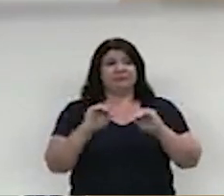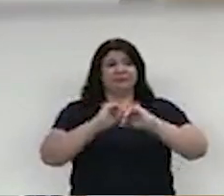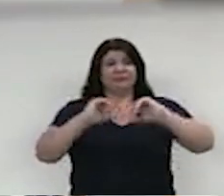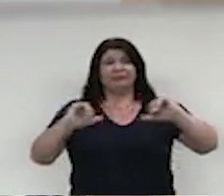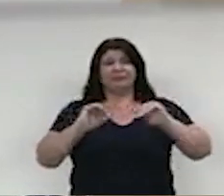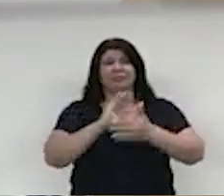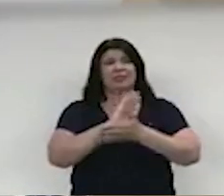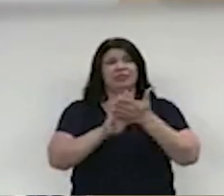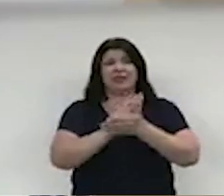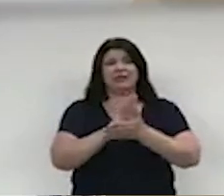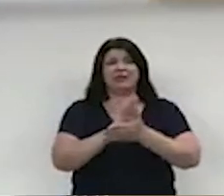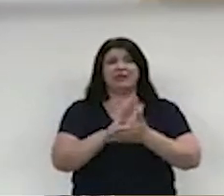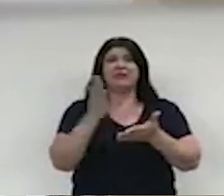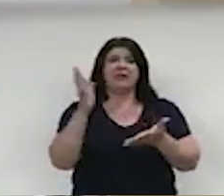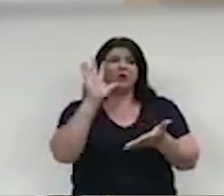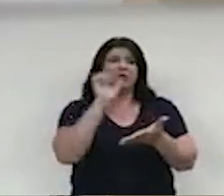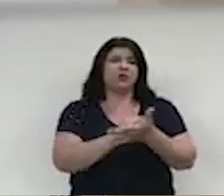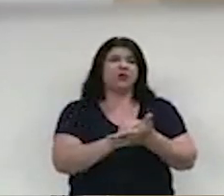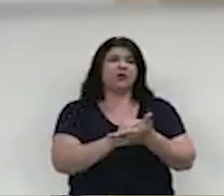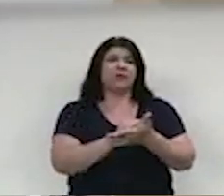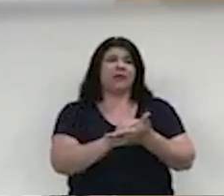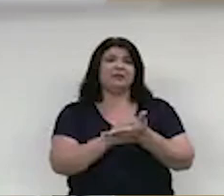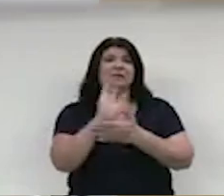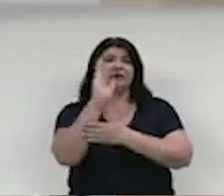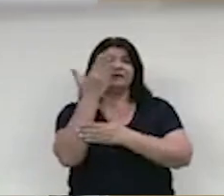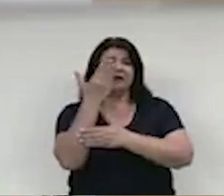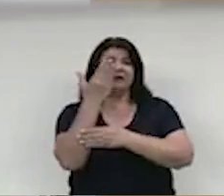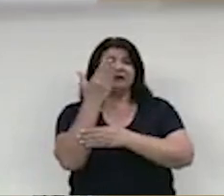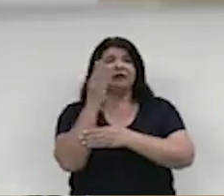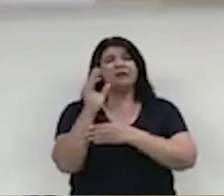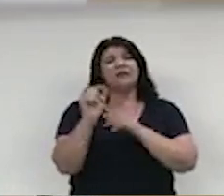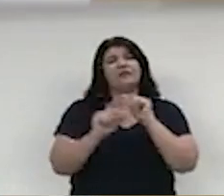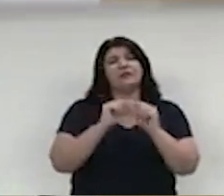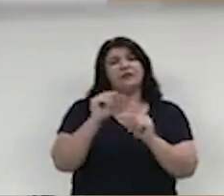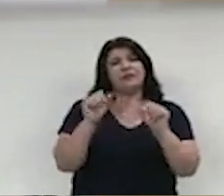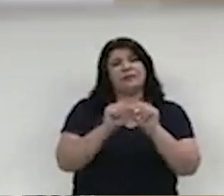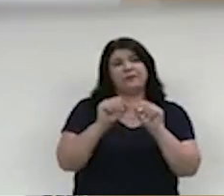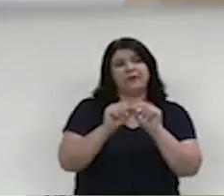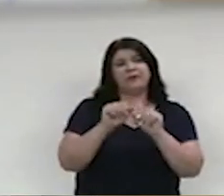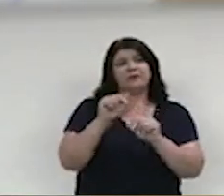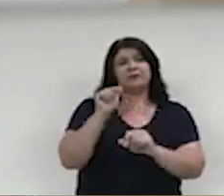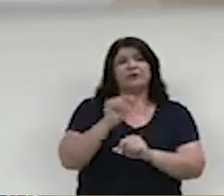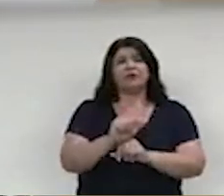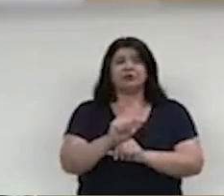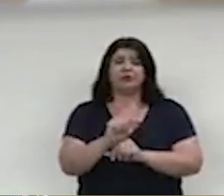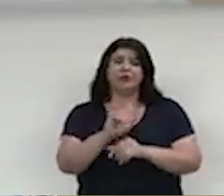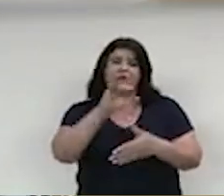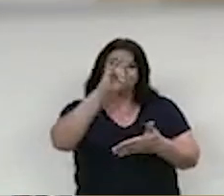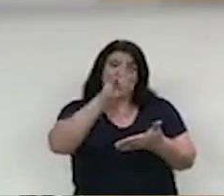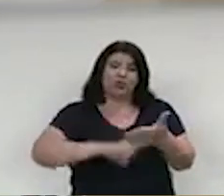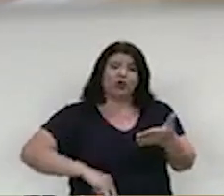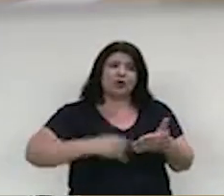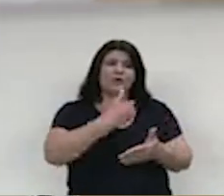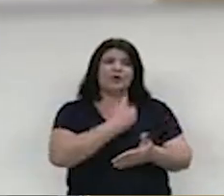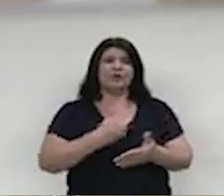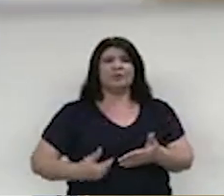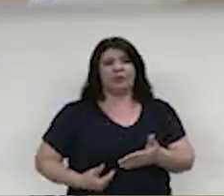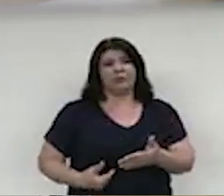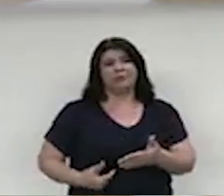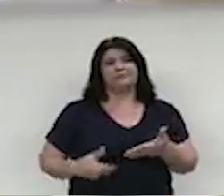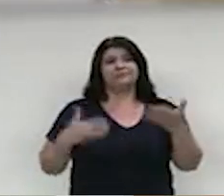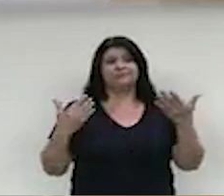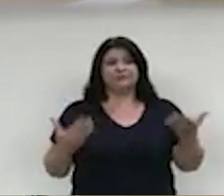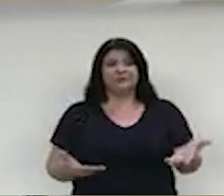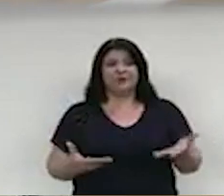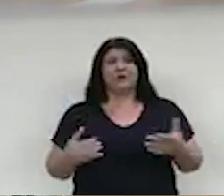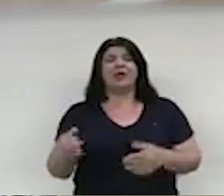a falsidade em documento público cometido por agentes públicos em resposta a este vereador. É imperioso a apuração dos